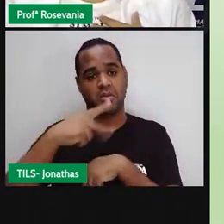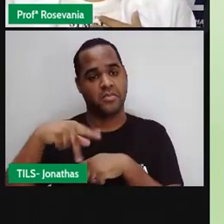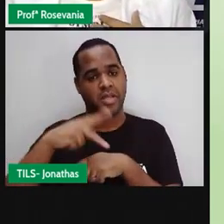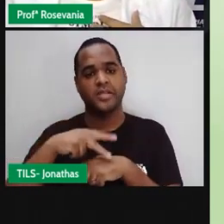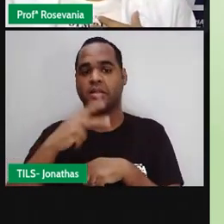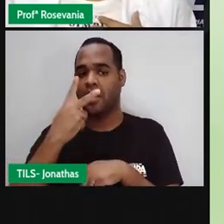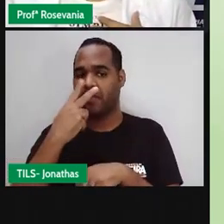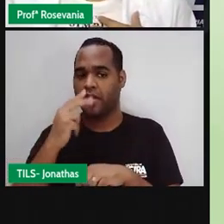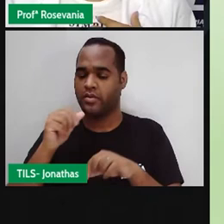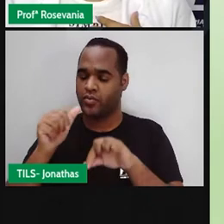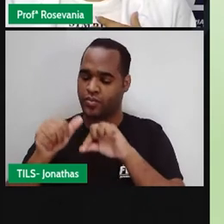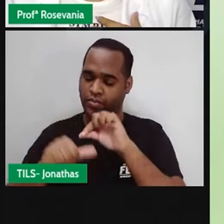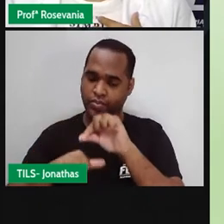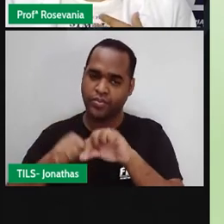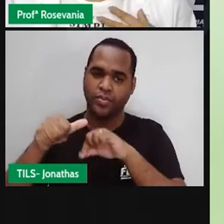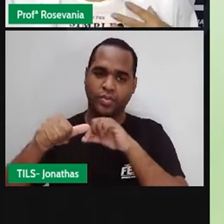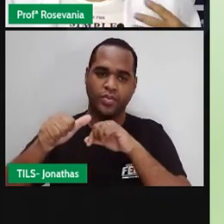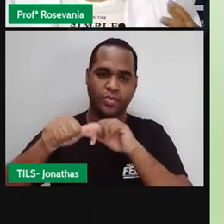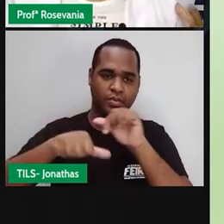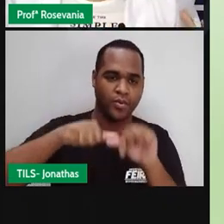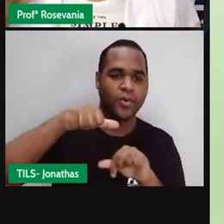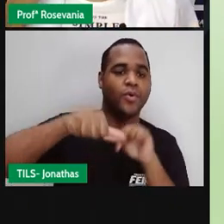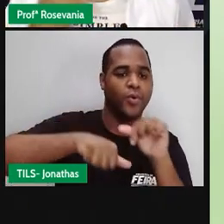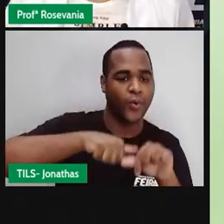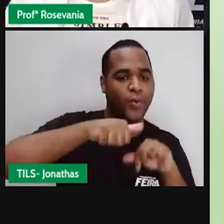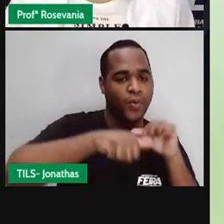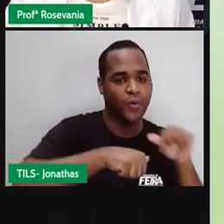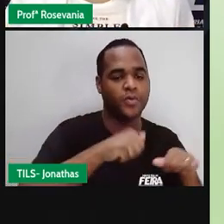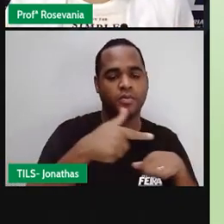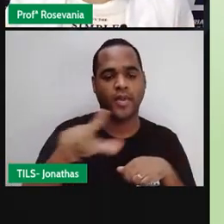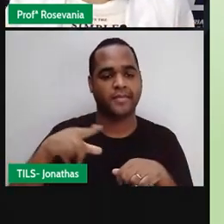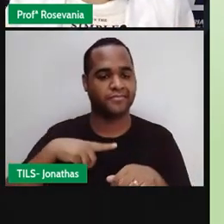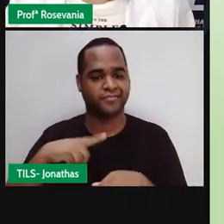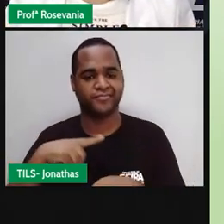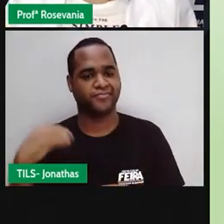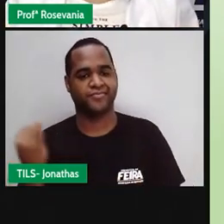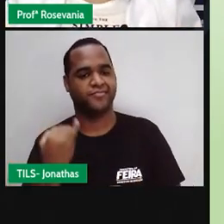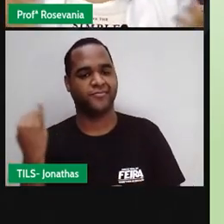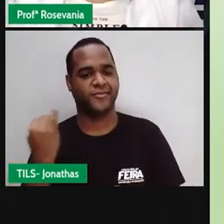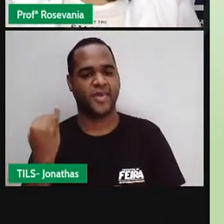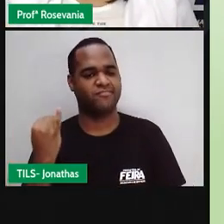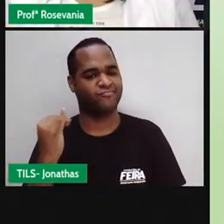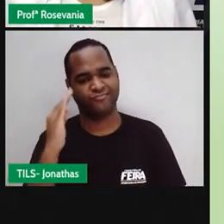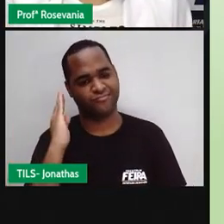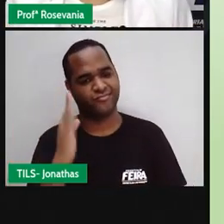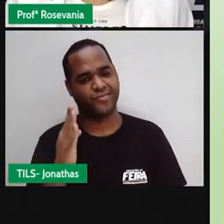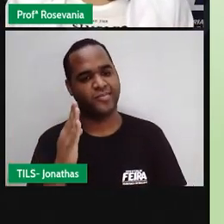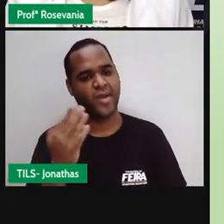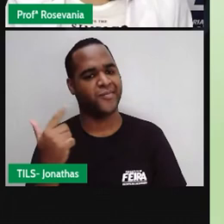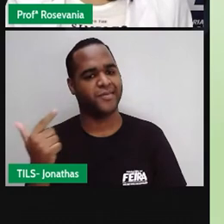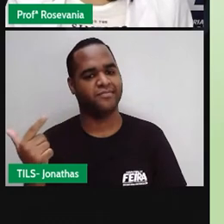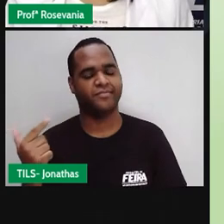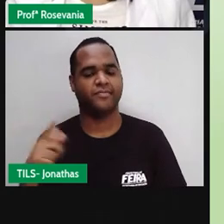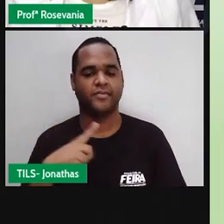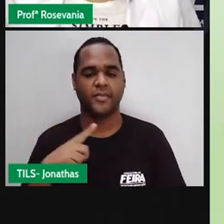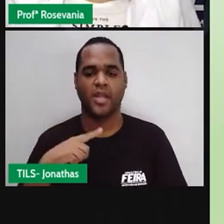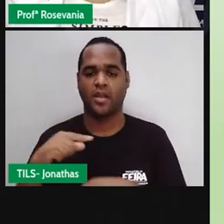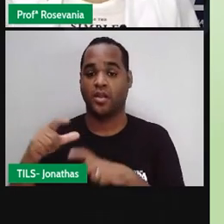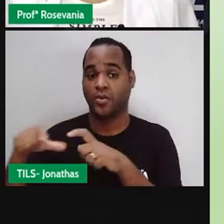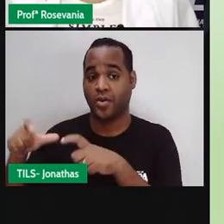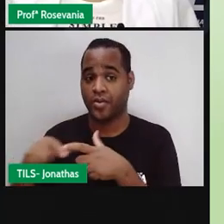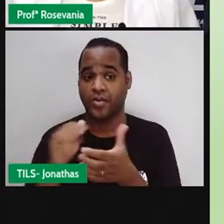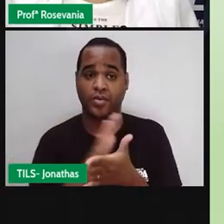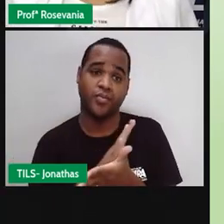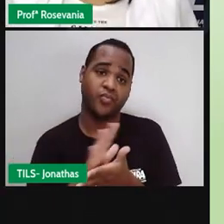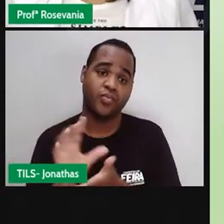processo de reciclagem ainda, como, né, plataforma principal do lixo, são poucos os locais que tem isso. A